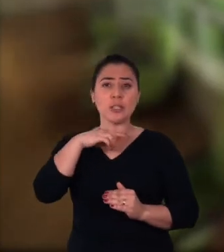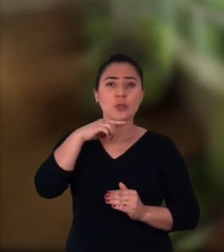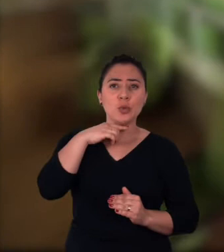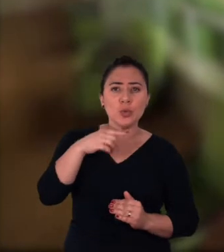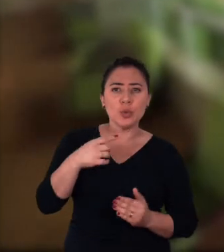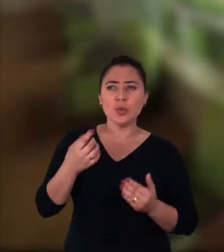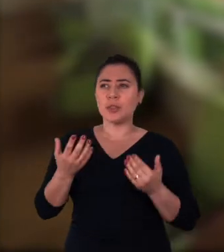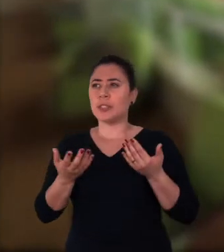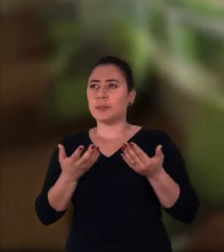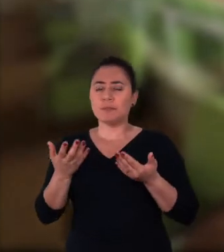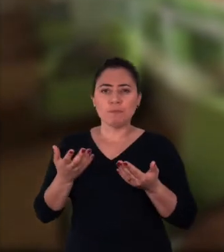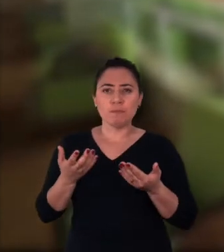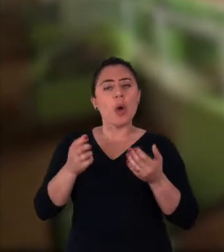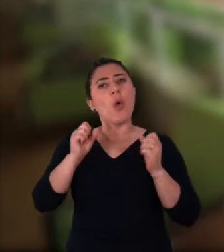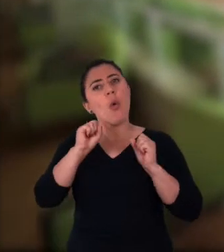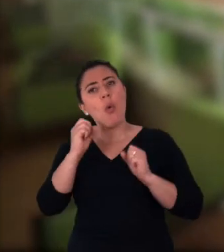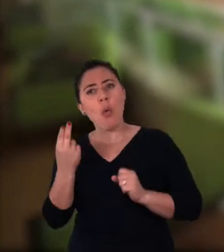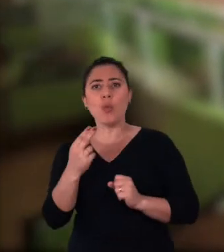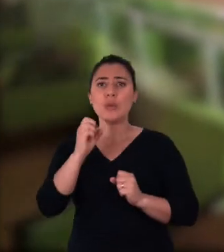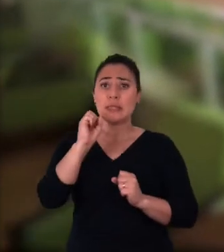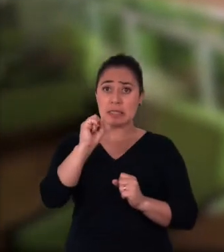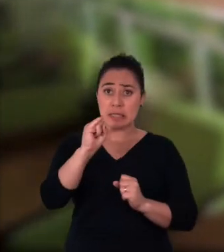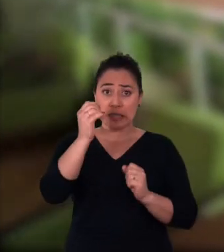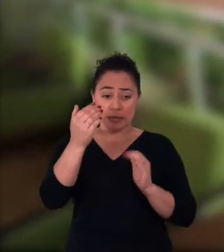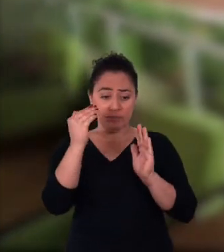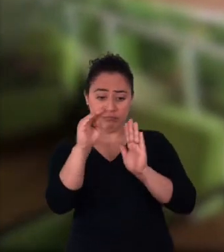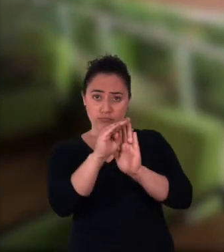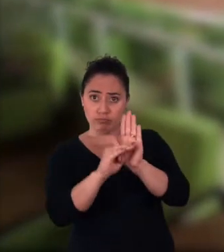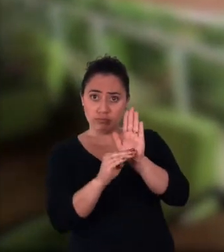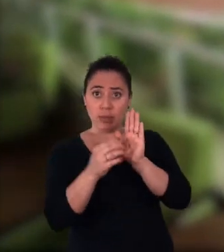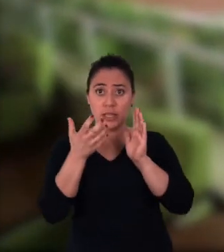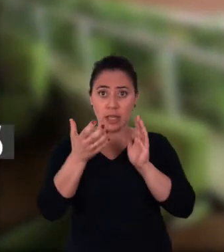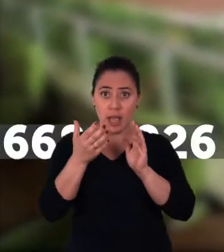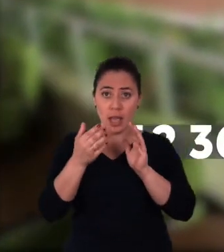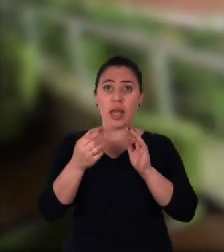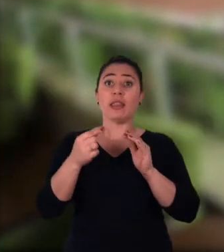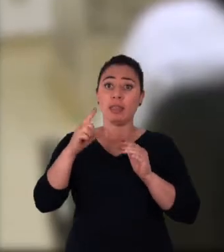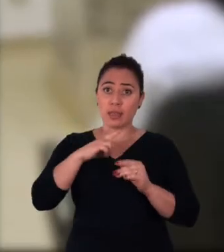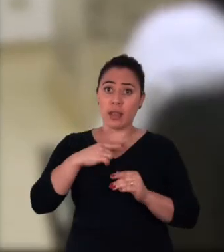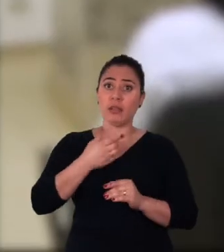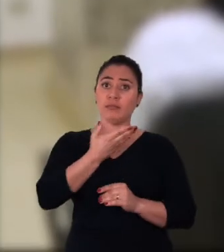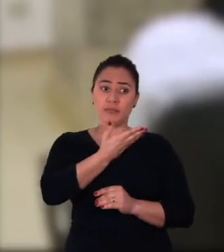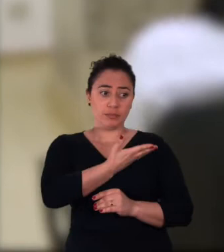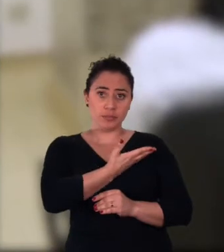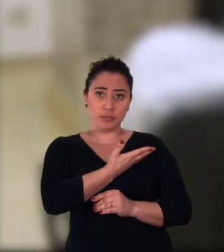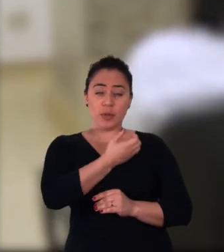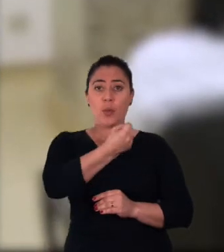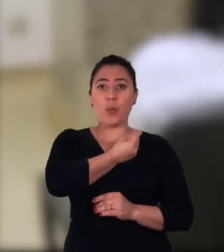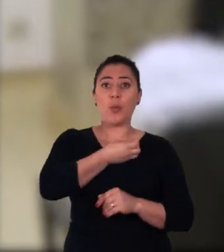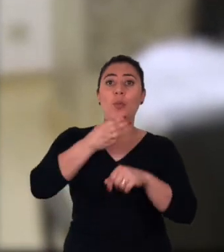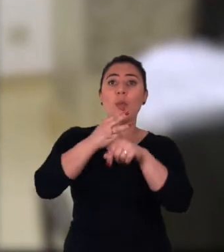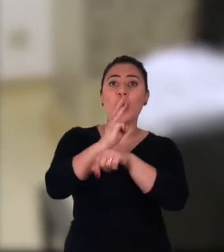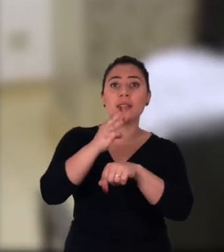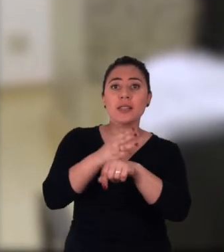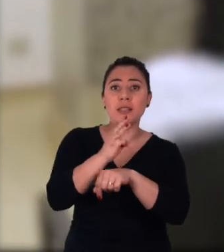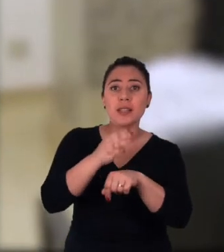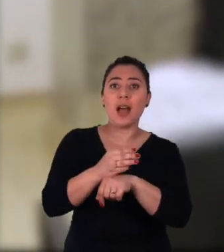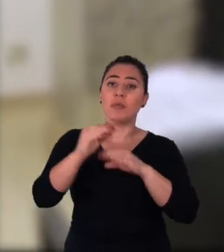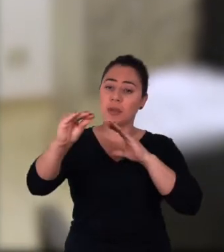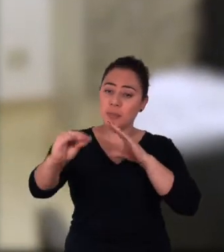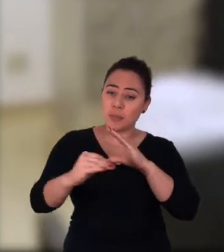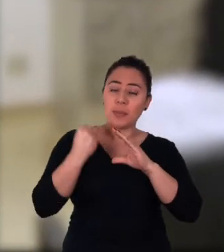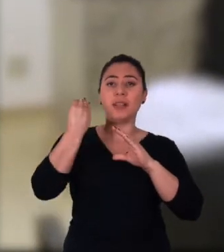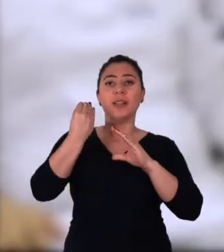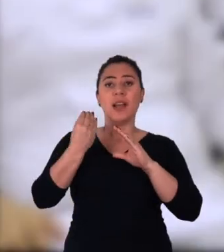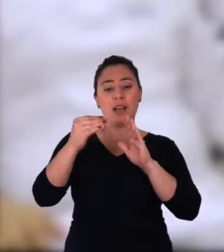alguma dúvida ou se quiser ter acesso a essa lista, eu deixo aqui embaixo o número do nosso WhatsApp. É só